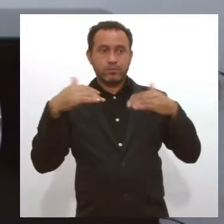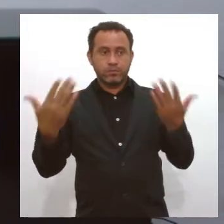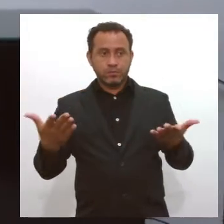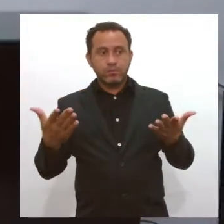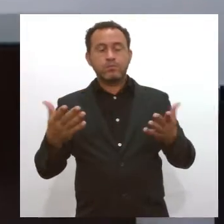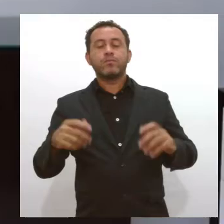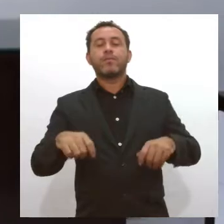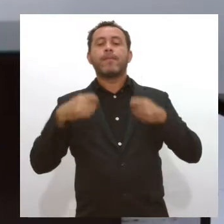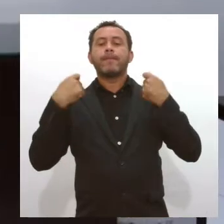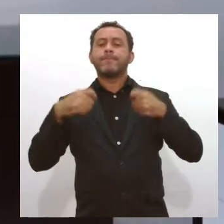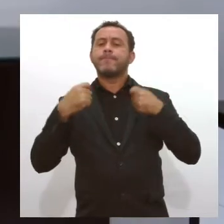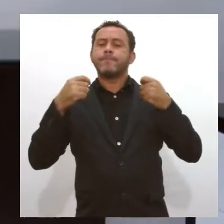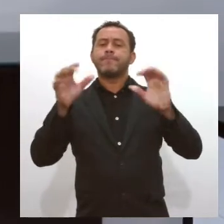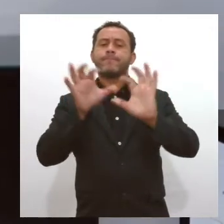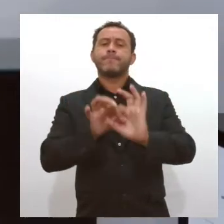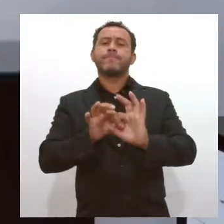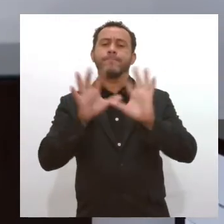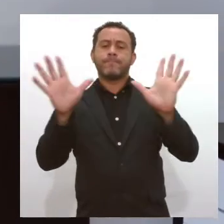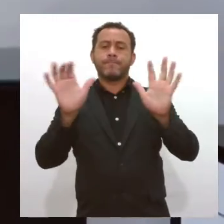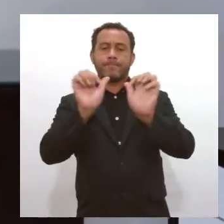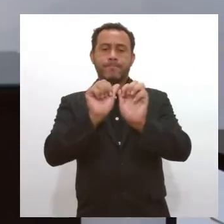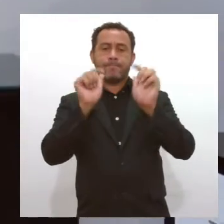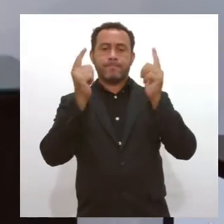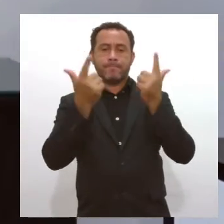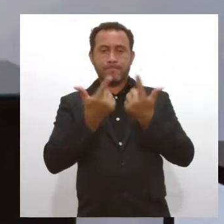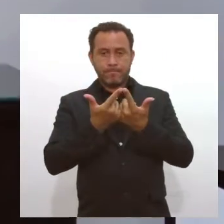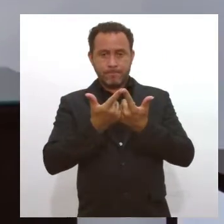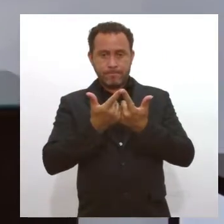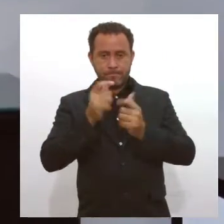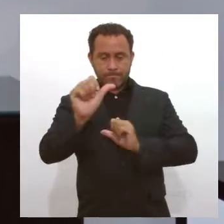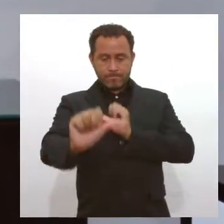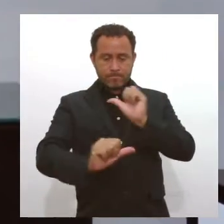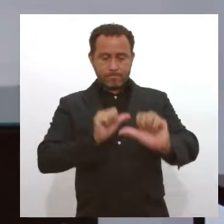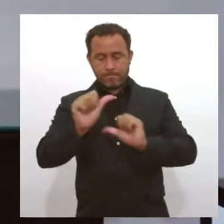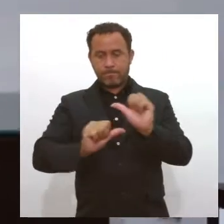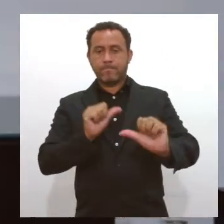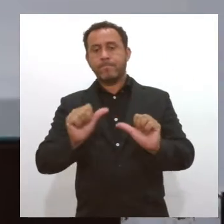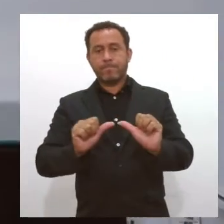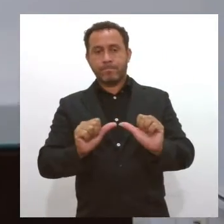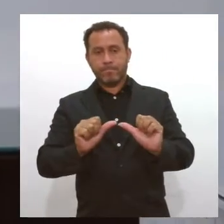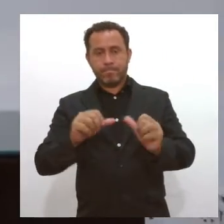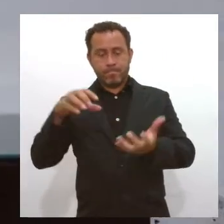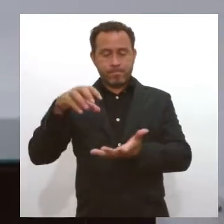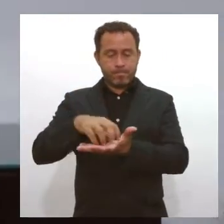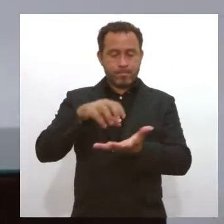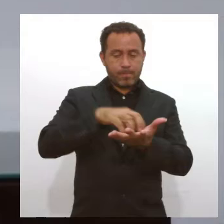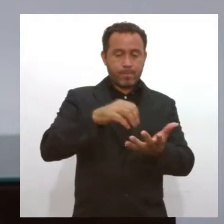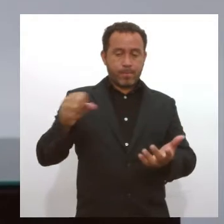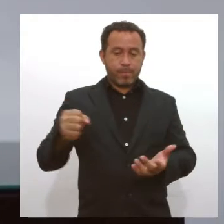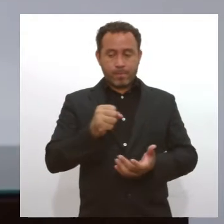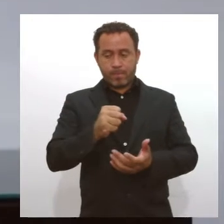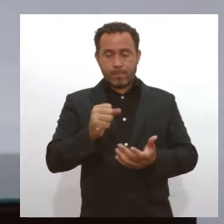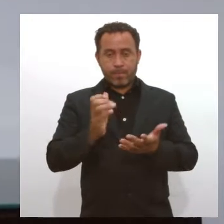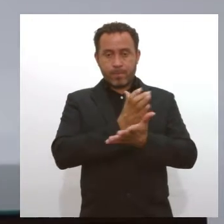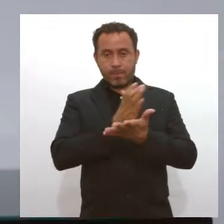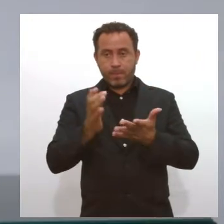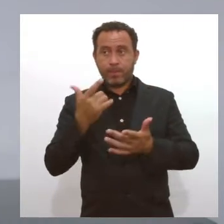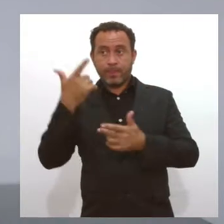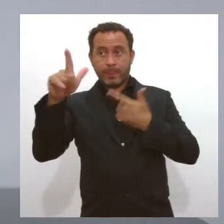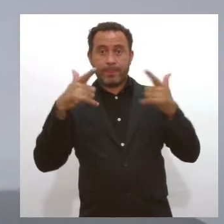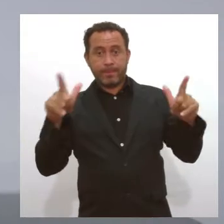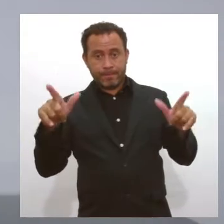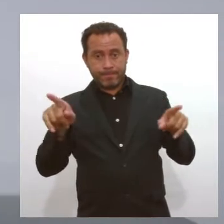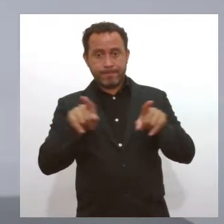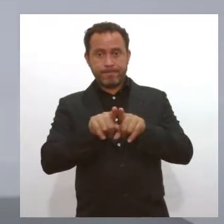precisa de autorização da Assembleia Legislativa, transformando os cargos, extinguindo uns e criando outros,